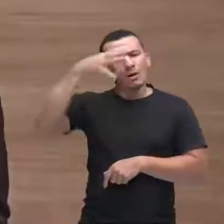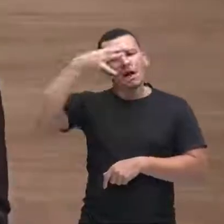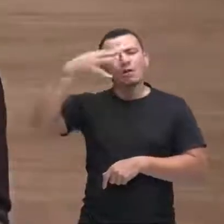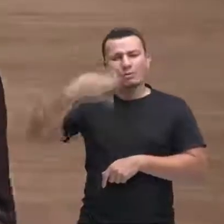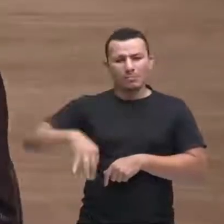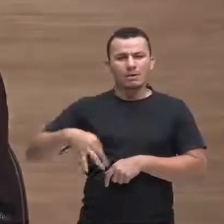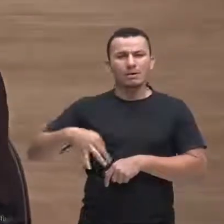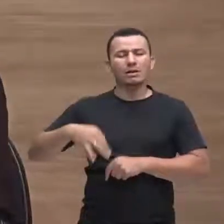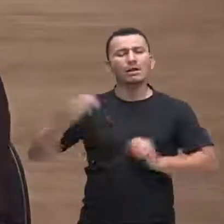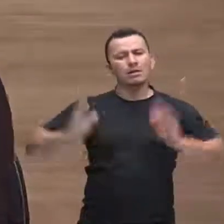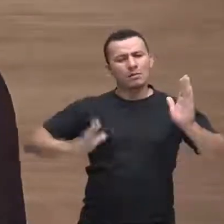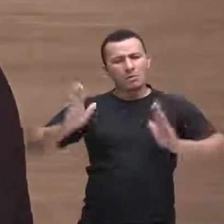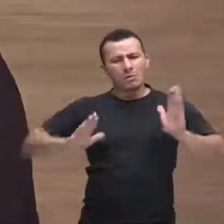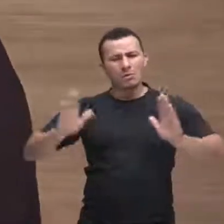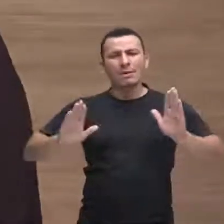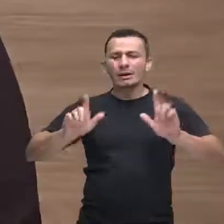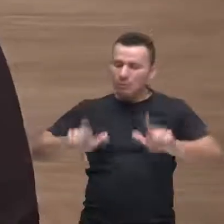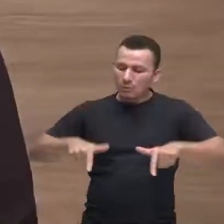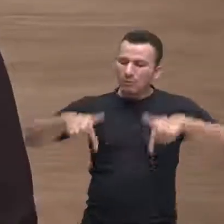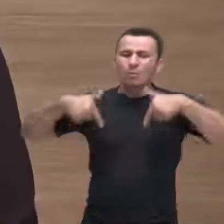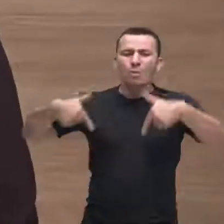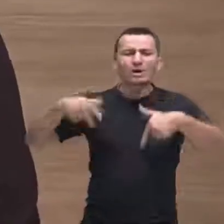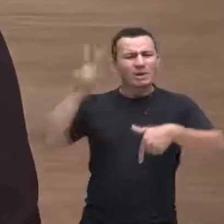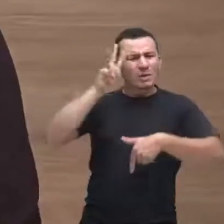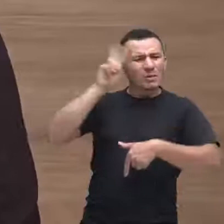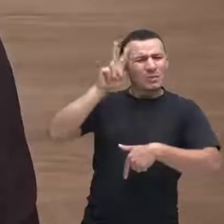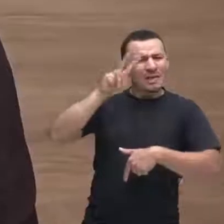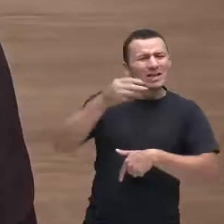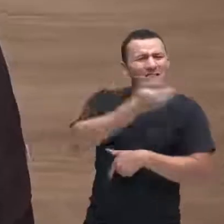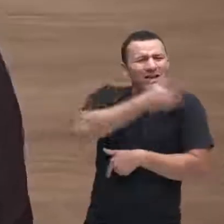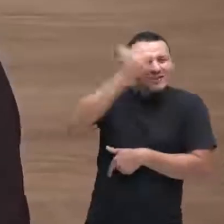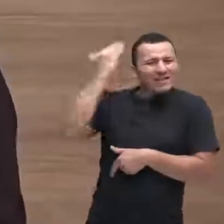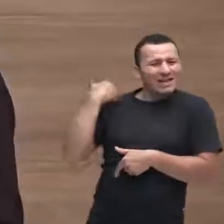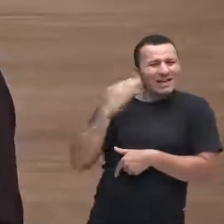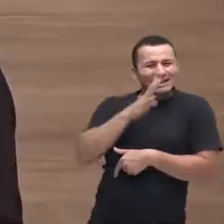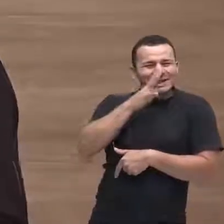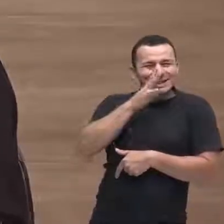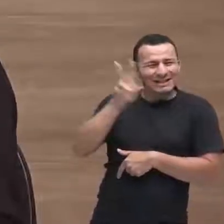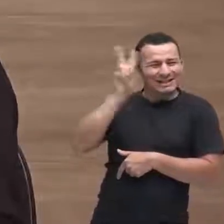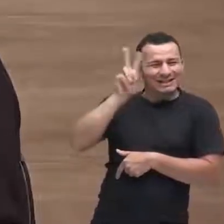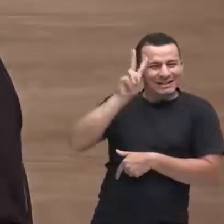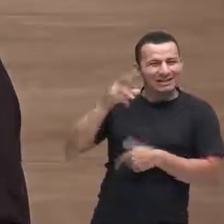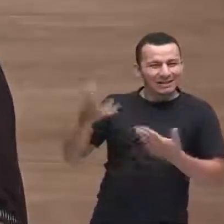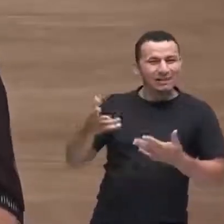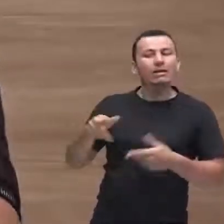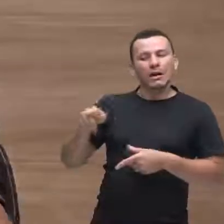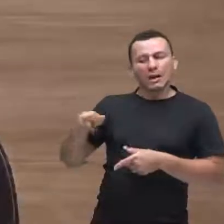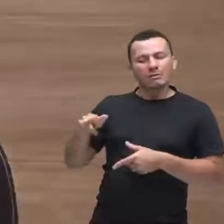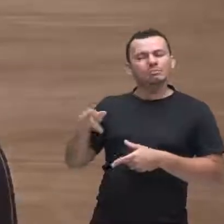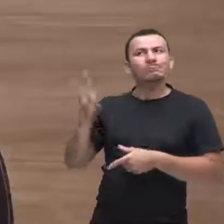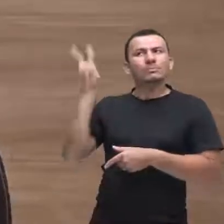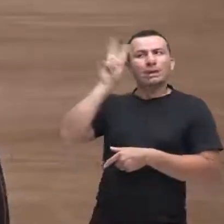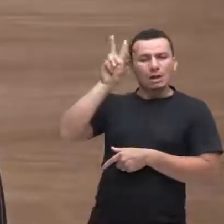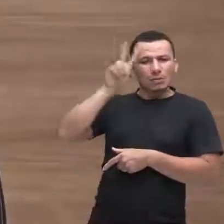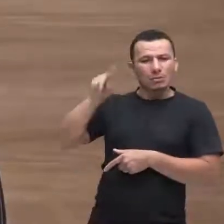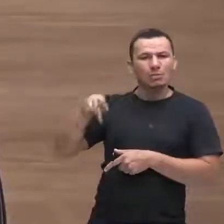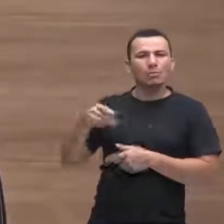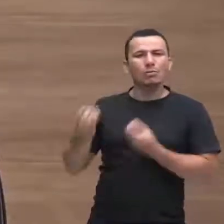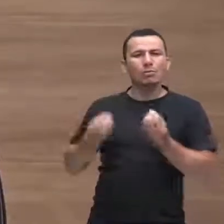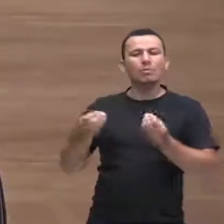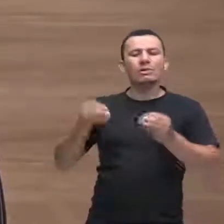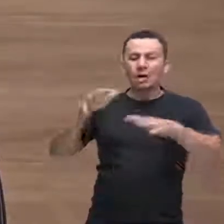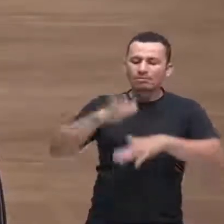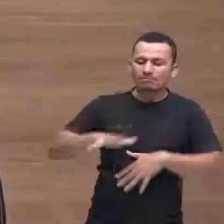partir daquela ação daquela freirinha aquela enxerida mesmo né a dimensão que era